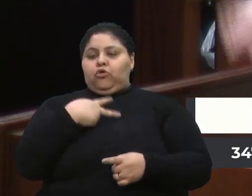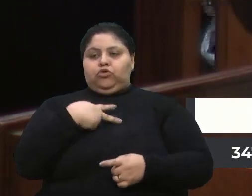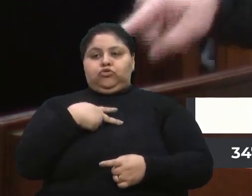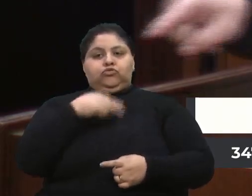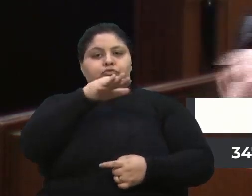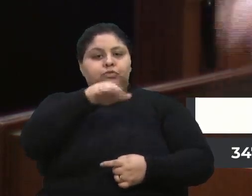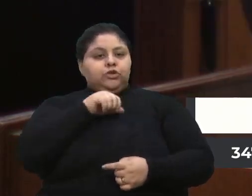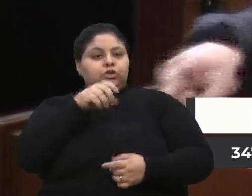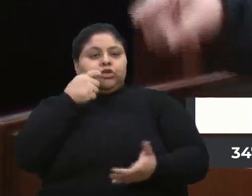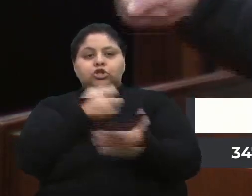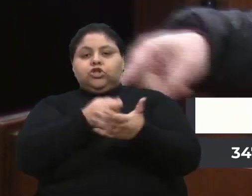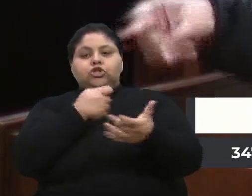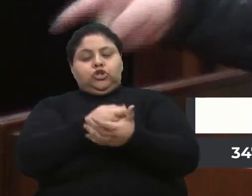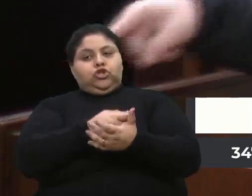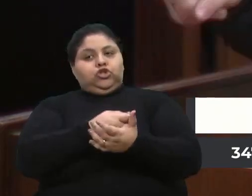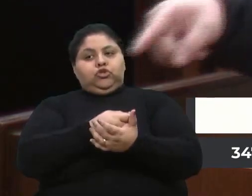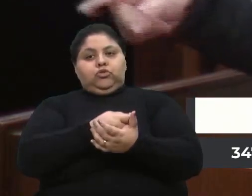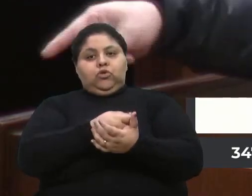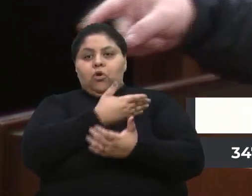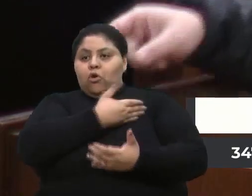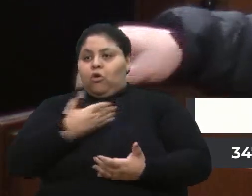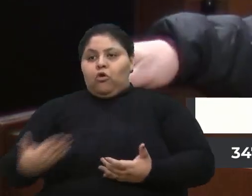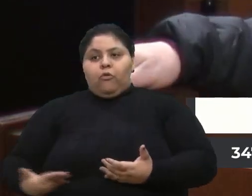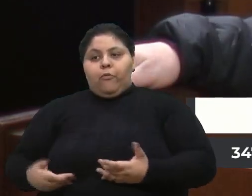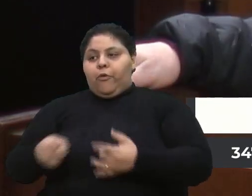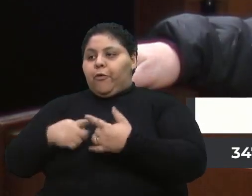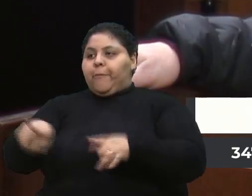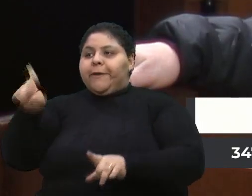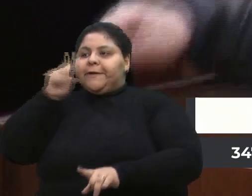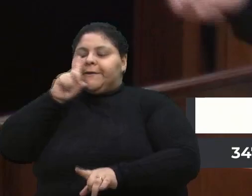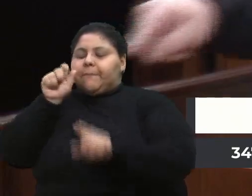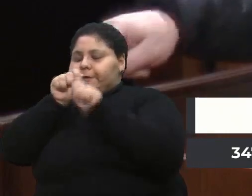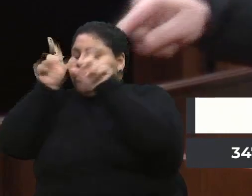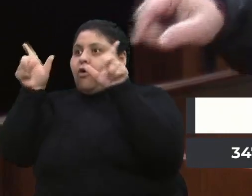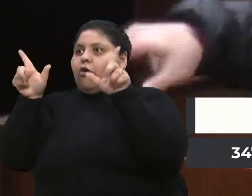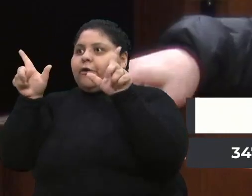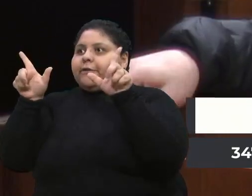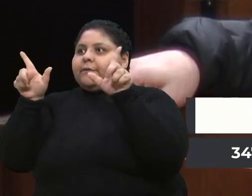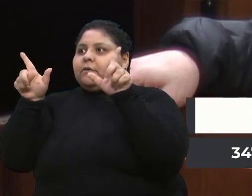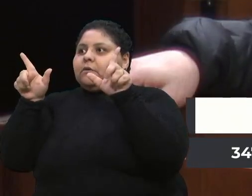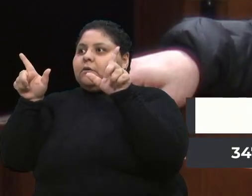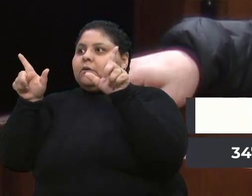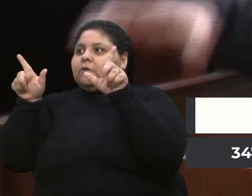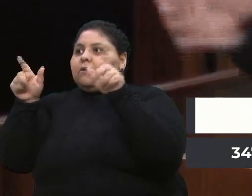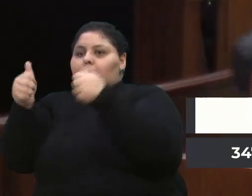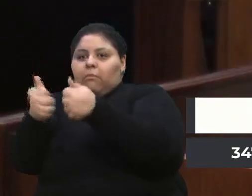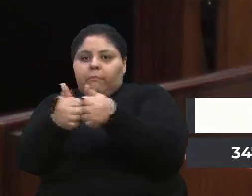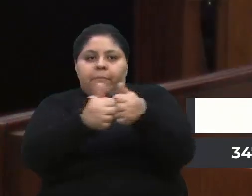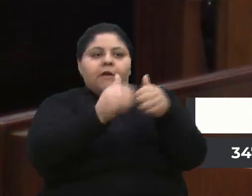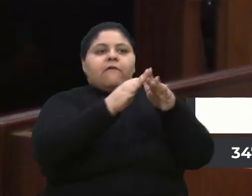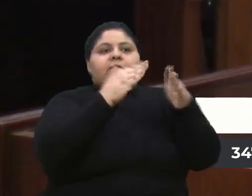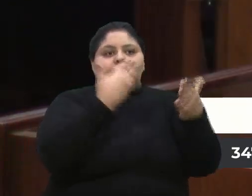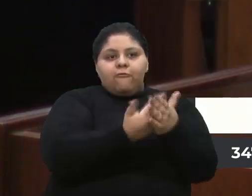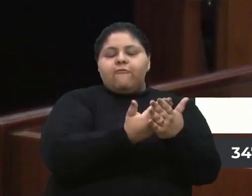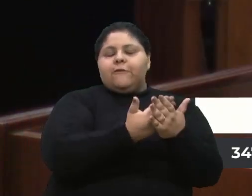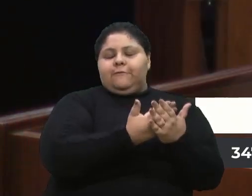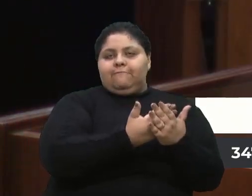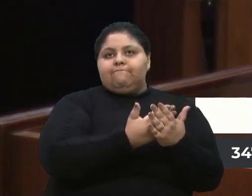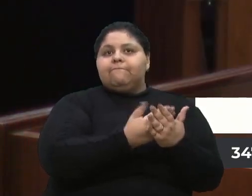a família e mãe não acordam de manhã para levar o filho na escola e ficam dormindo. E essa é a verdade.